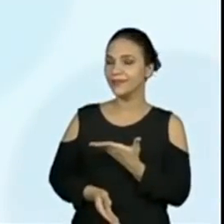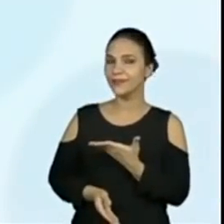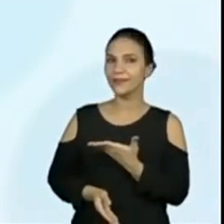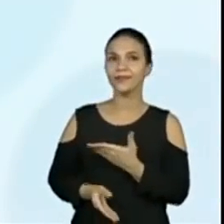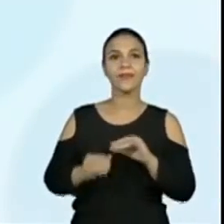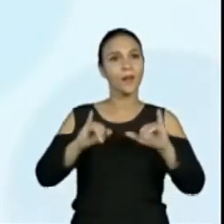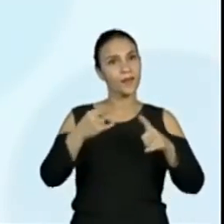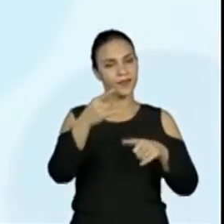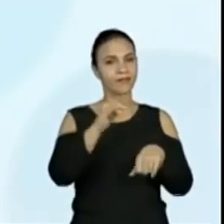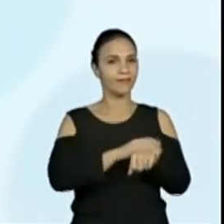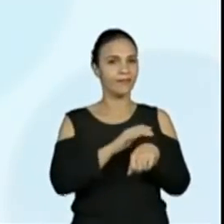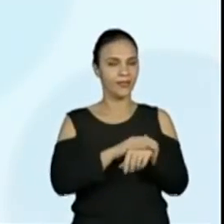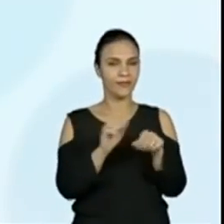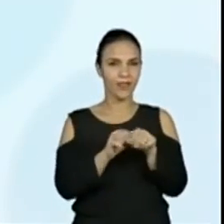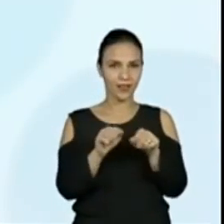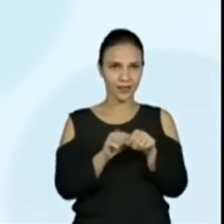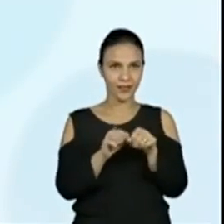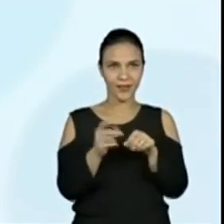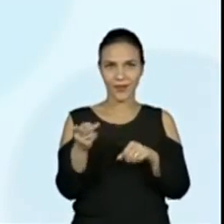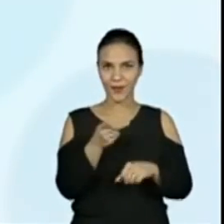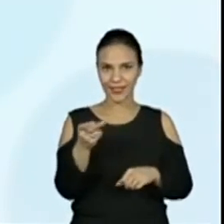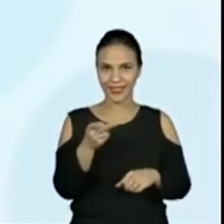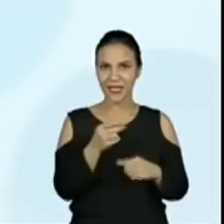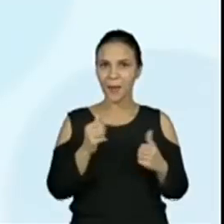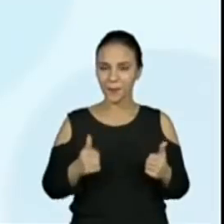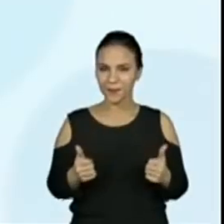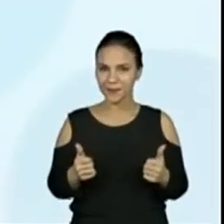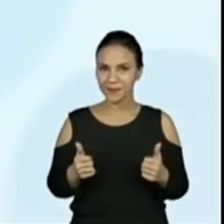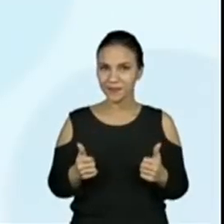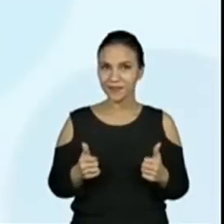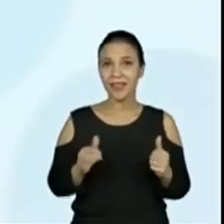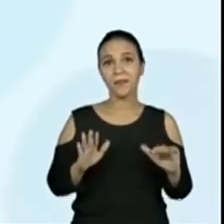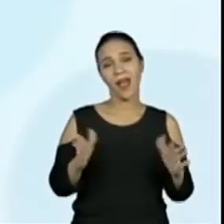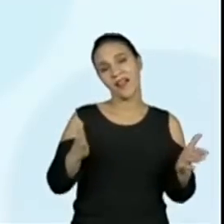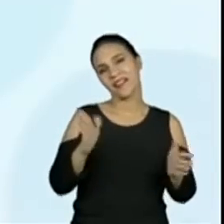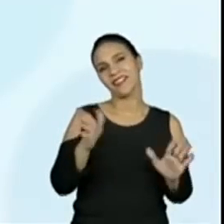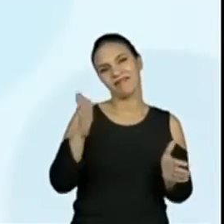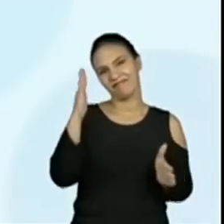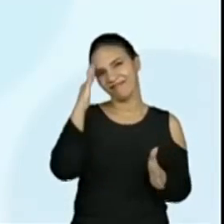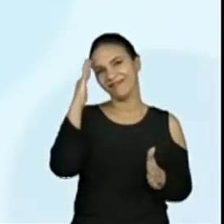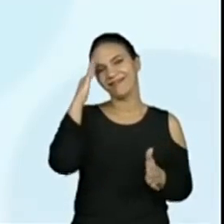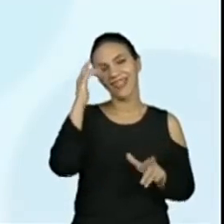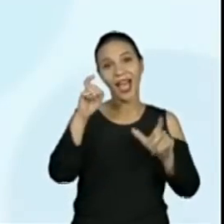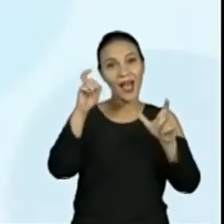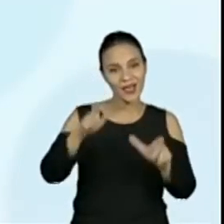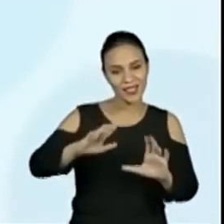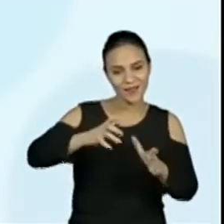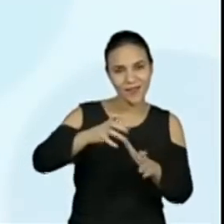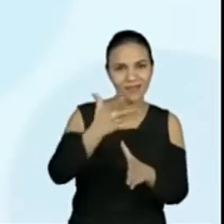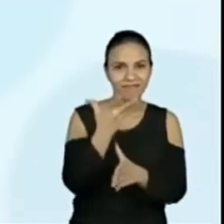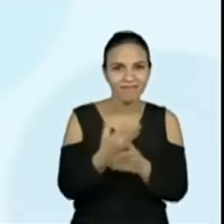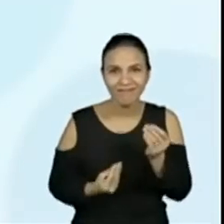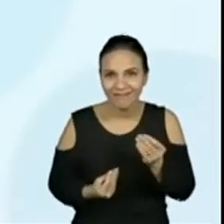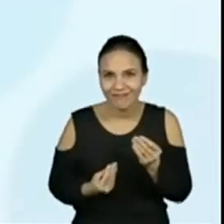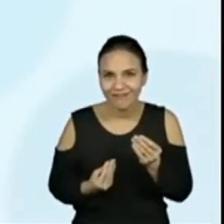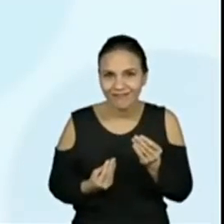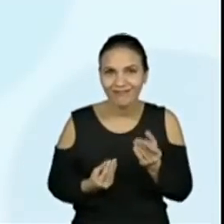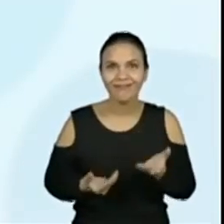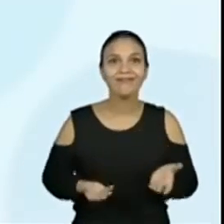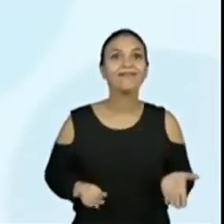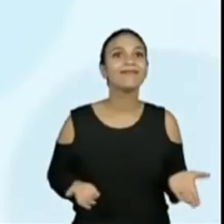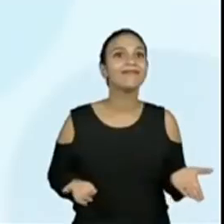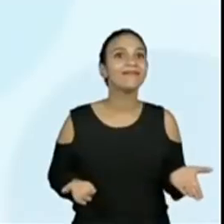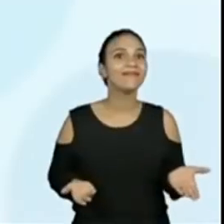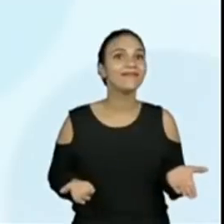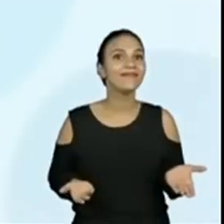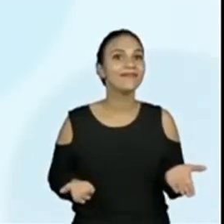vocês resolverem em casa. Dessas duas operações. Mas agora eu acho que já deu para saber onde é que essa bola caiu, né? E